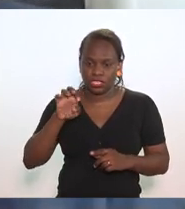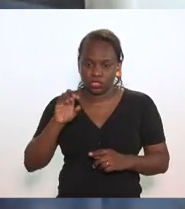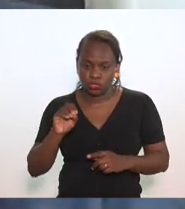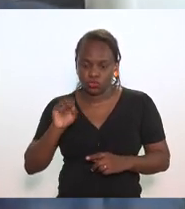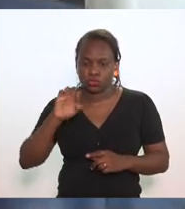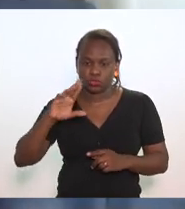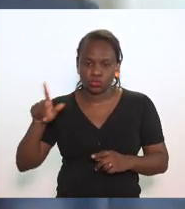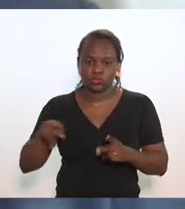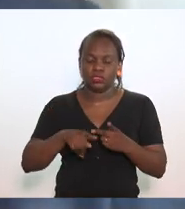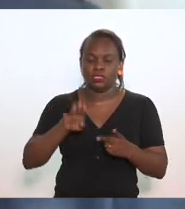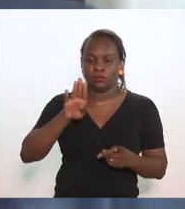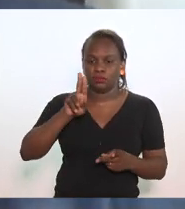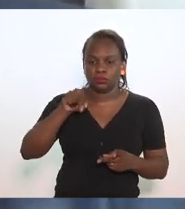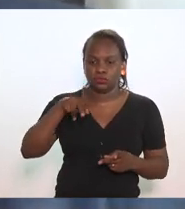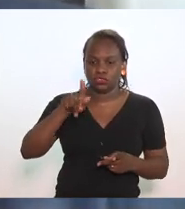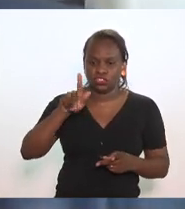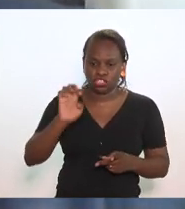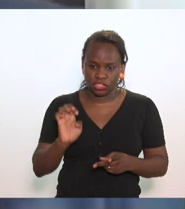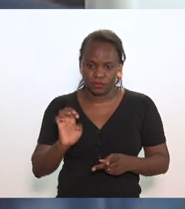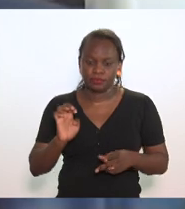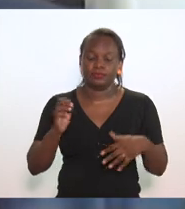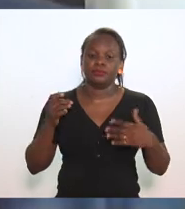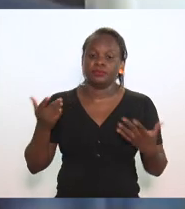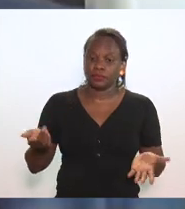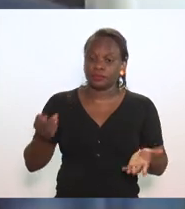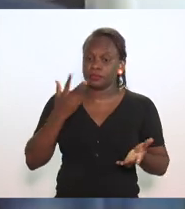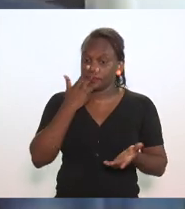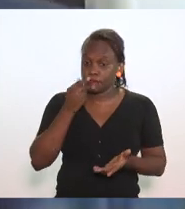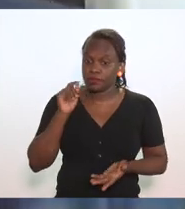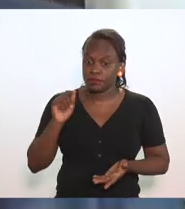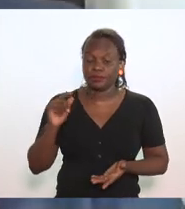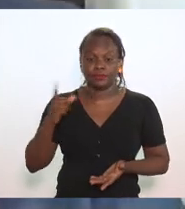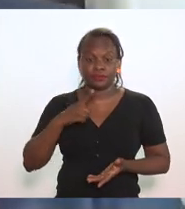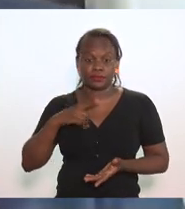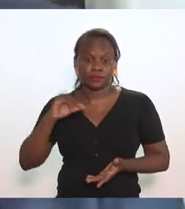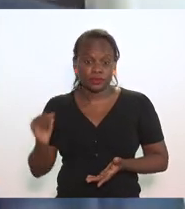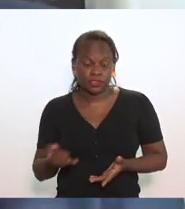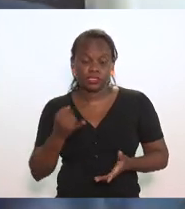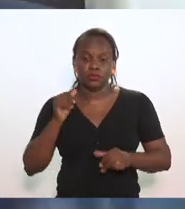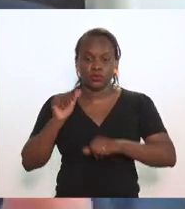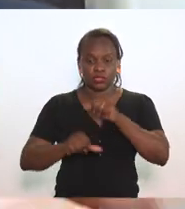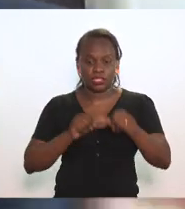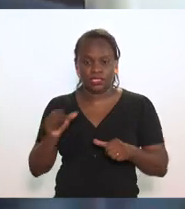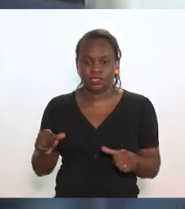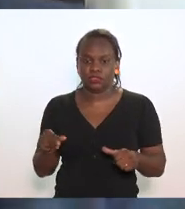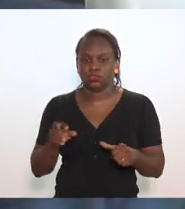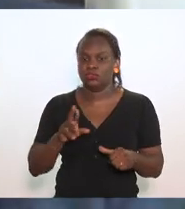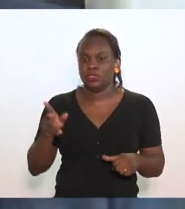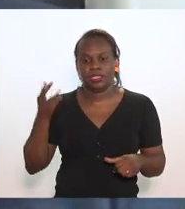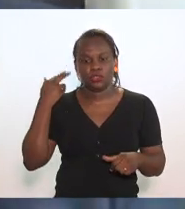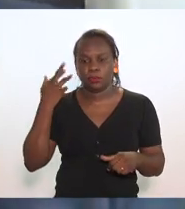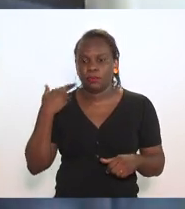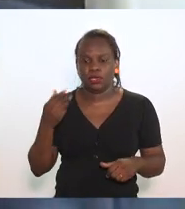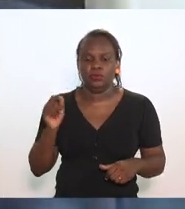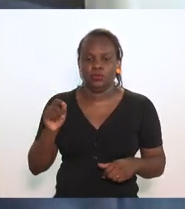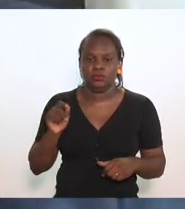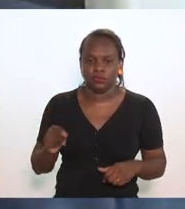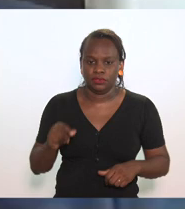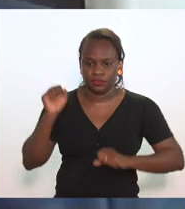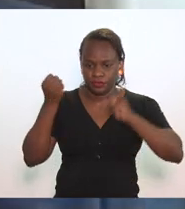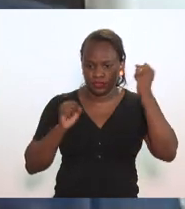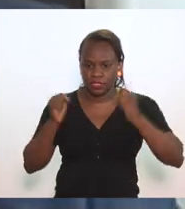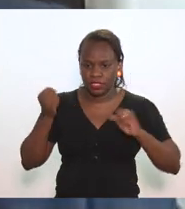Alimentos. Aqui me parece que há uma oportunidade de fazer uma correção. Não deve ser natural que a